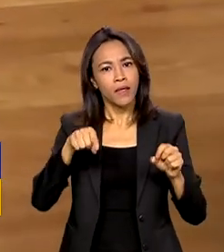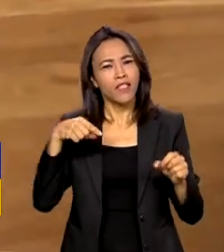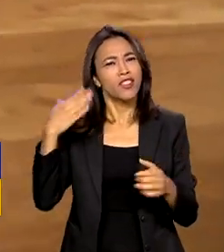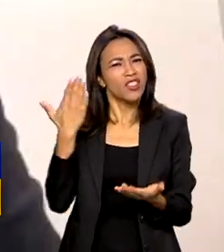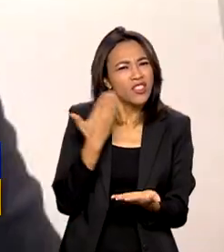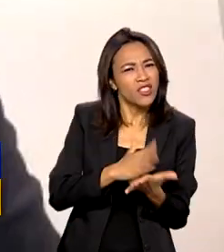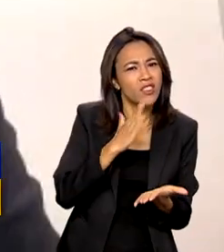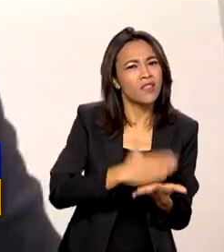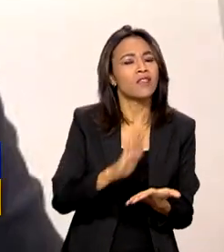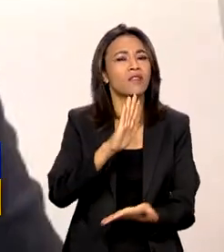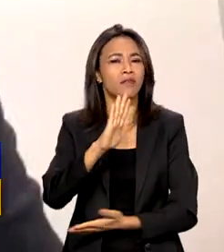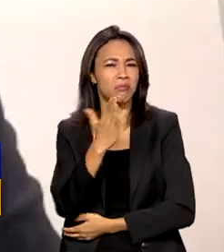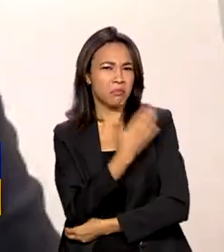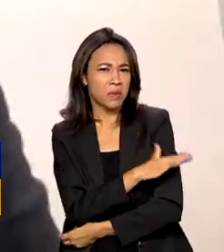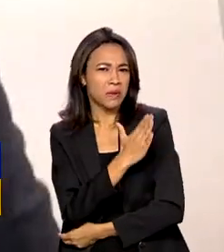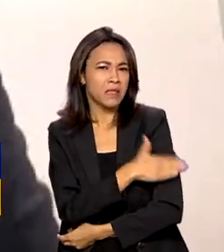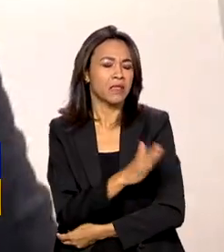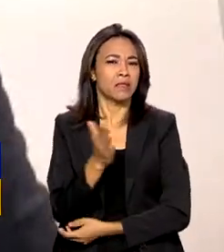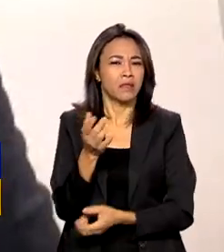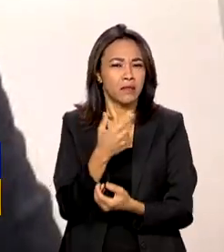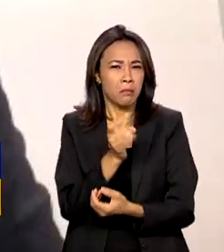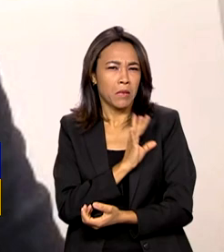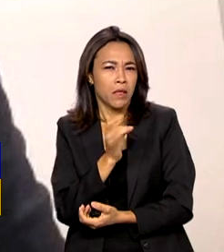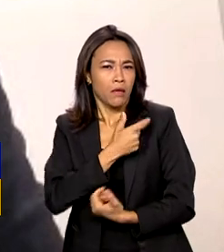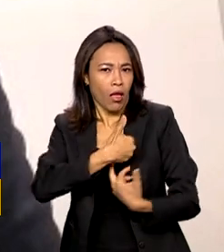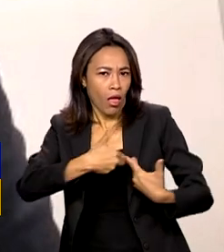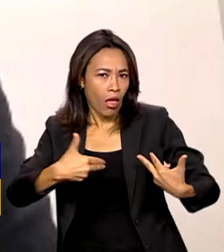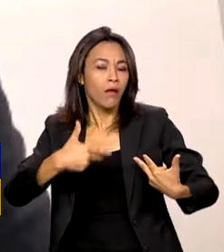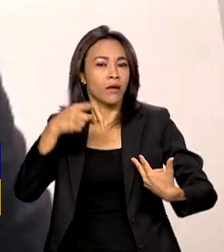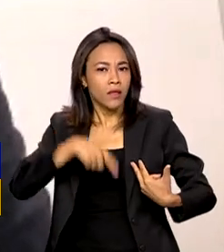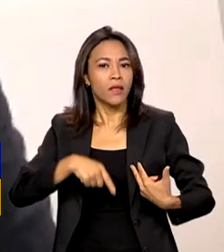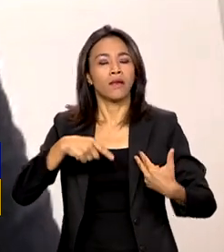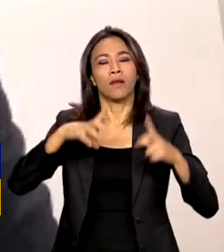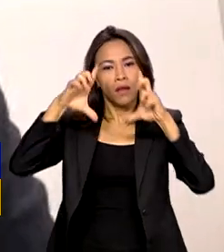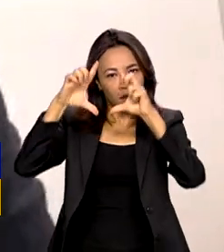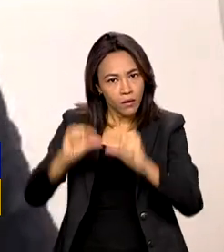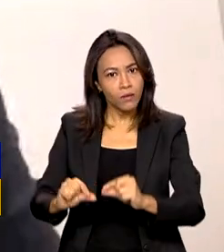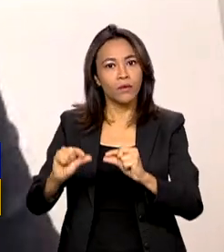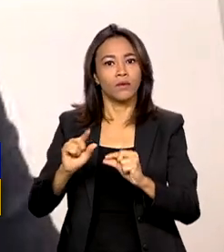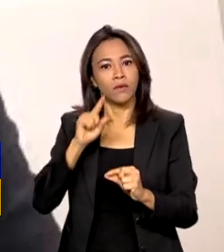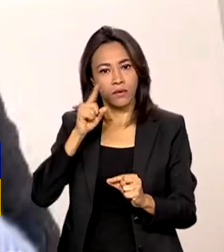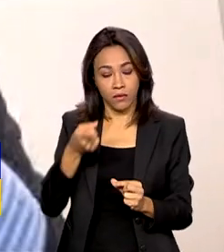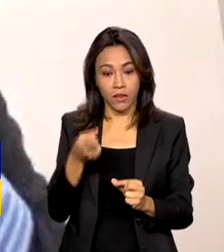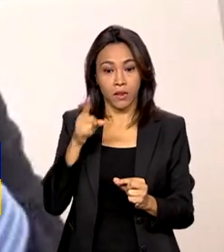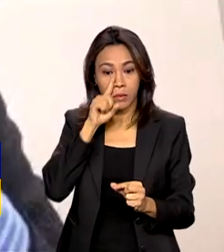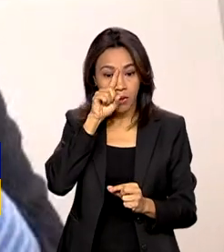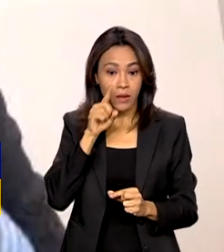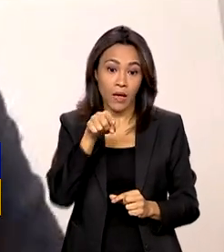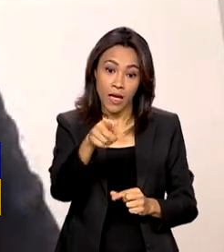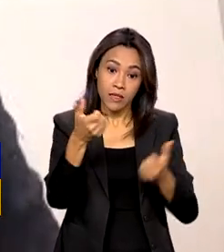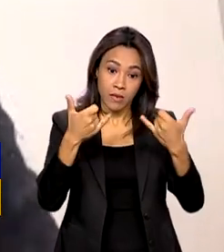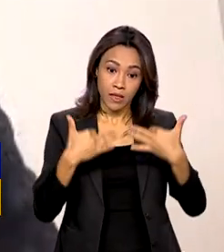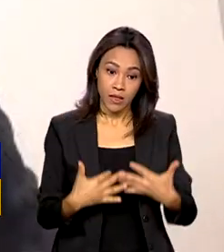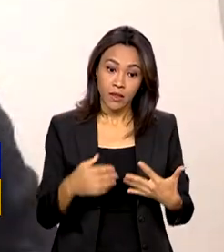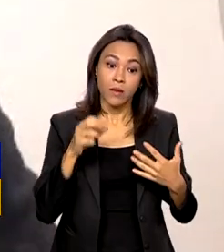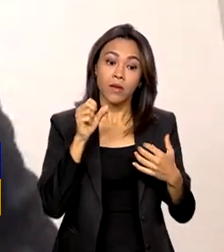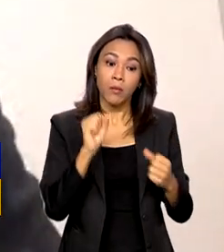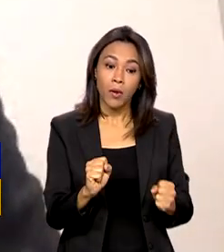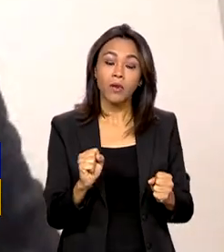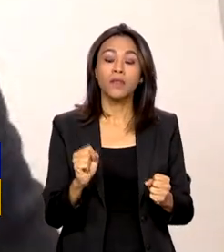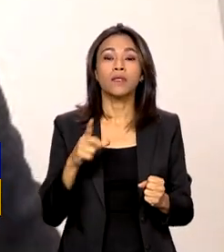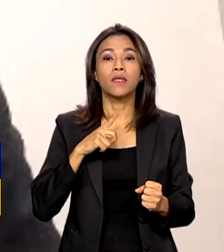reduzidos. É fundamental que a gente, a partir do 18 de maio, possa estabelecer uma política de Estado,